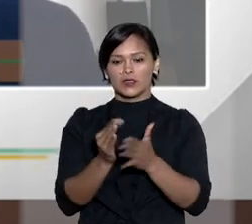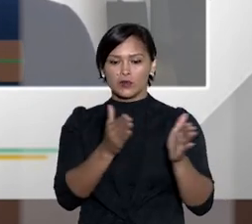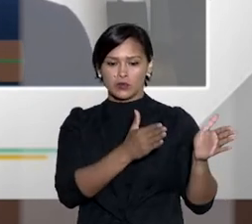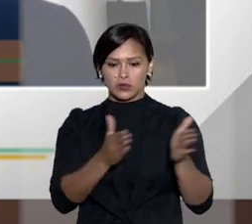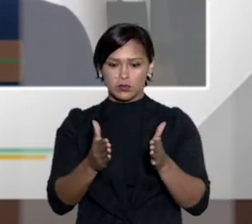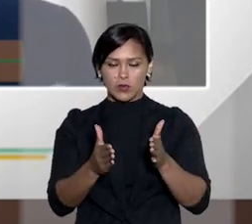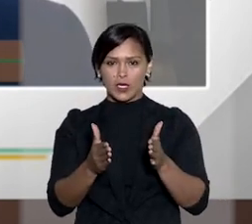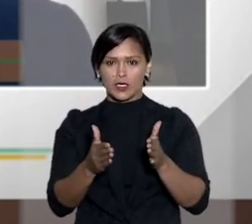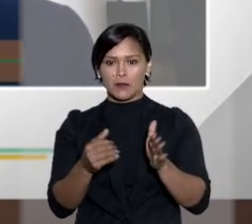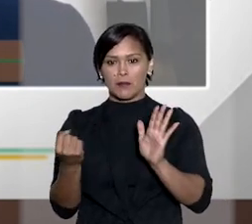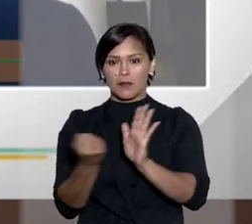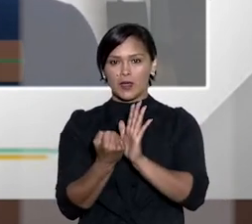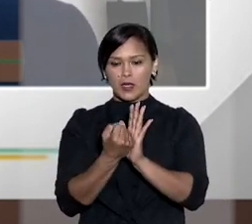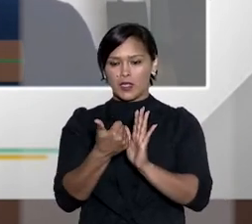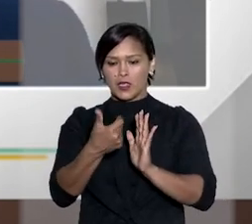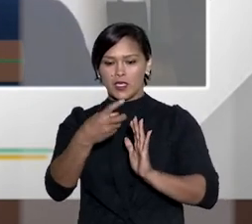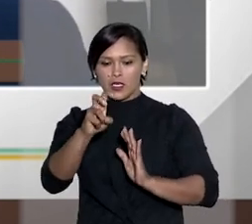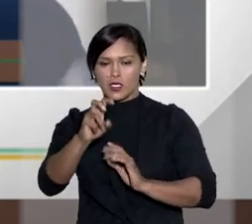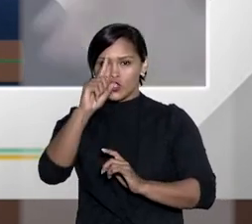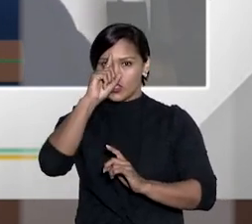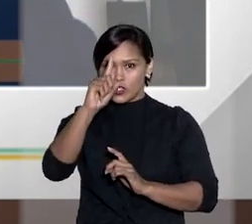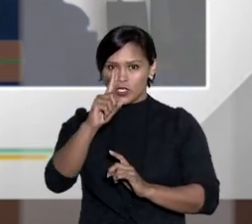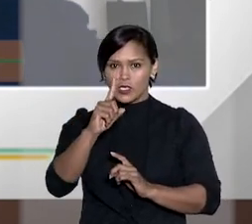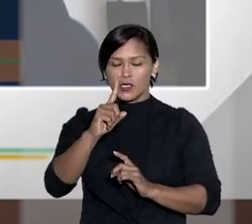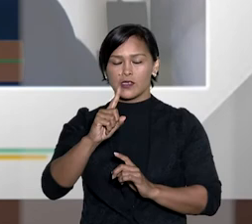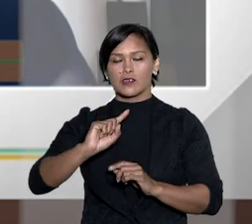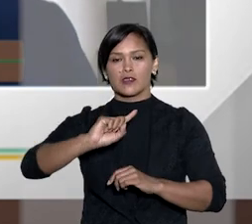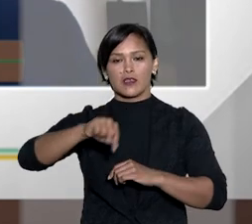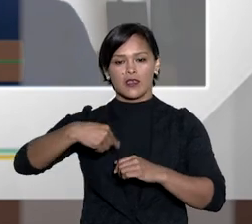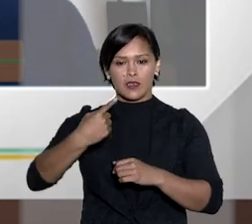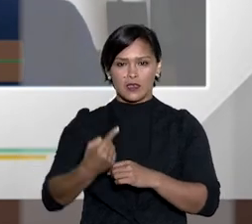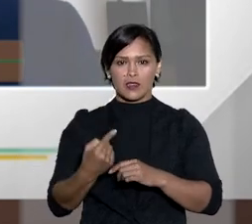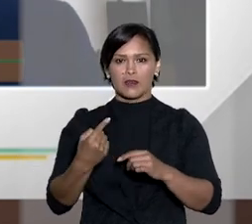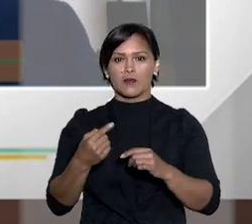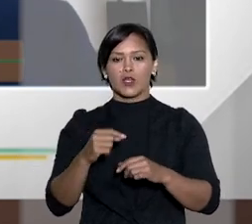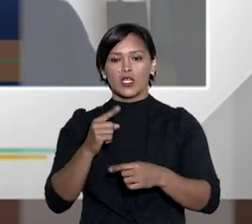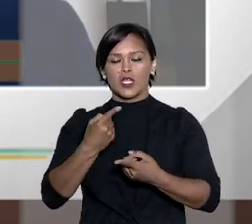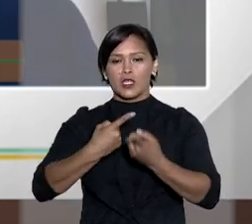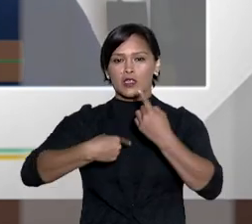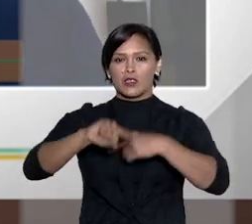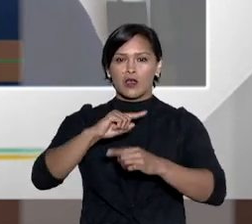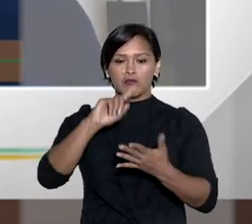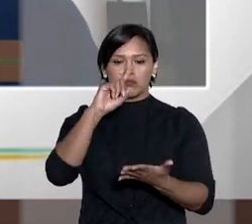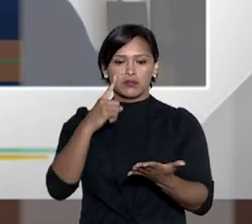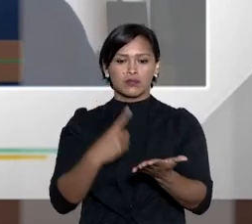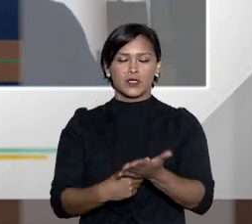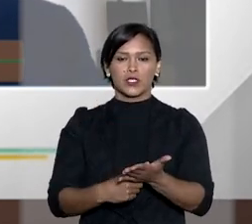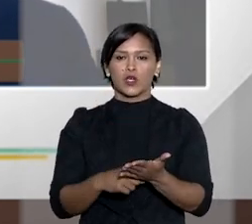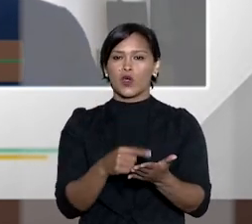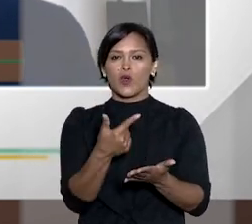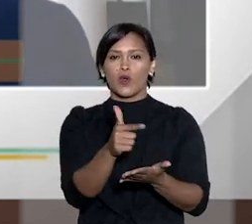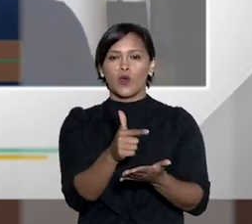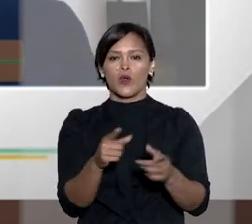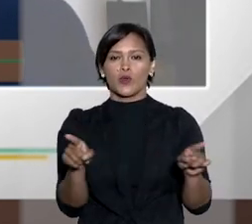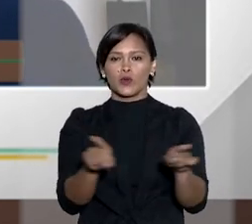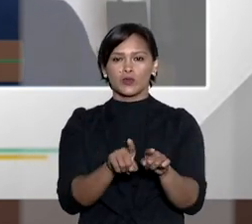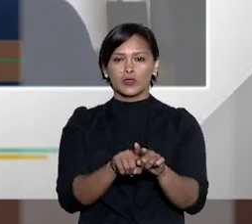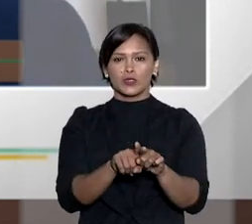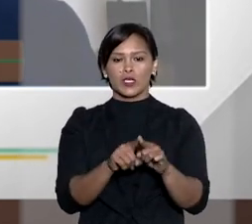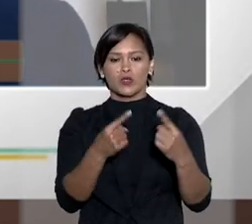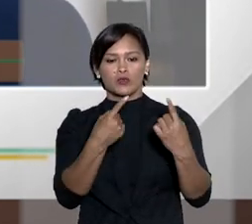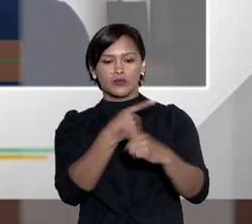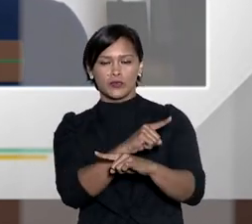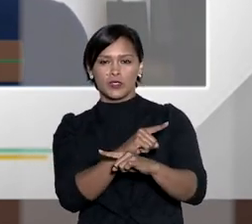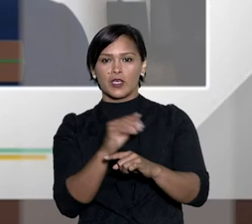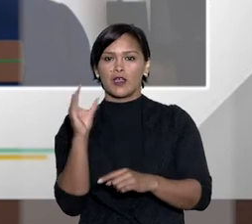teoricamente esse seria o prazo a audiência de conciliação marcada para 15 dias e não superar